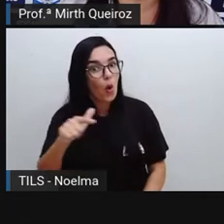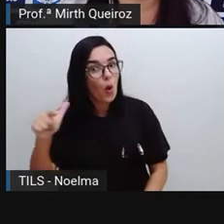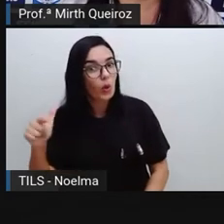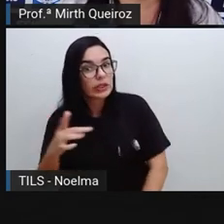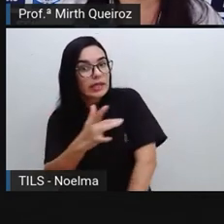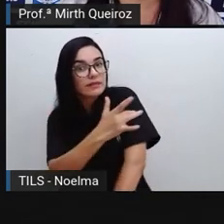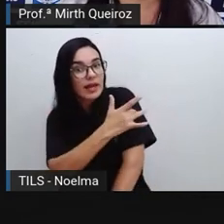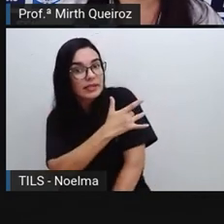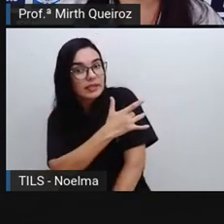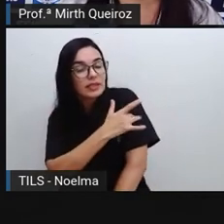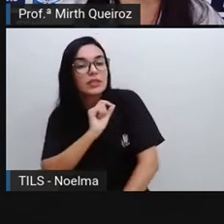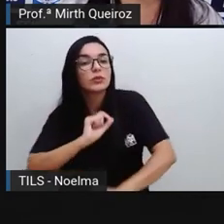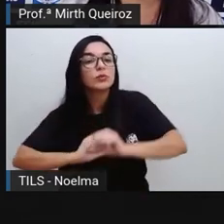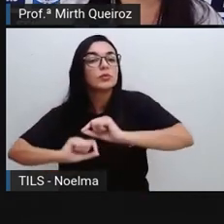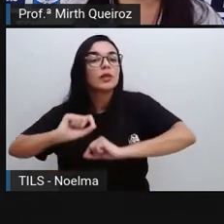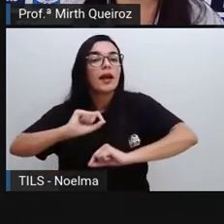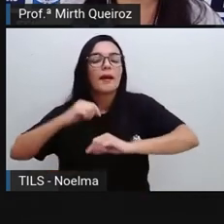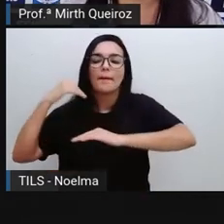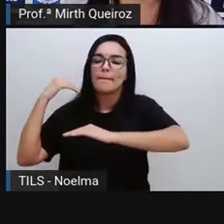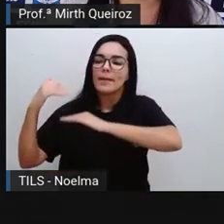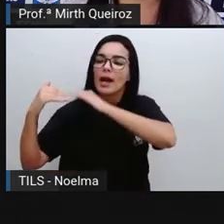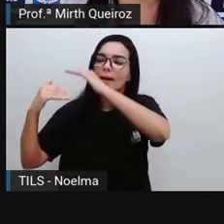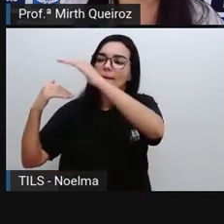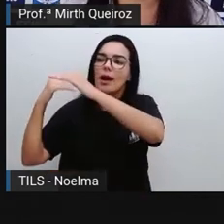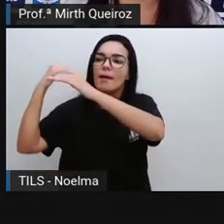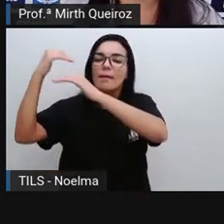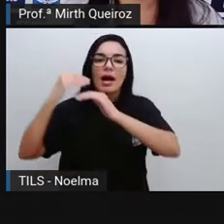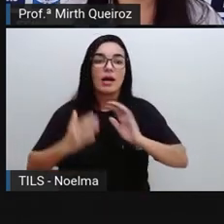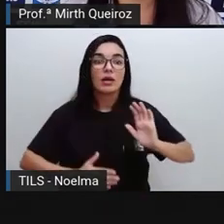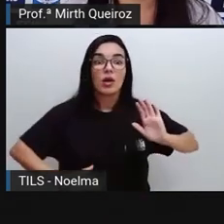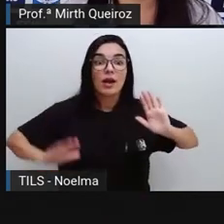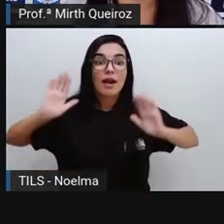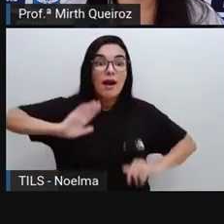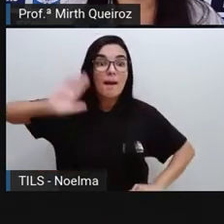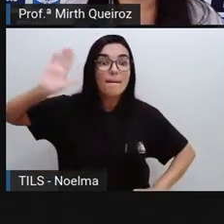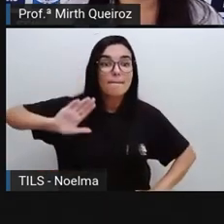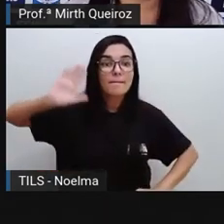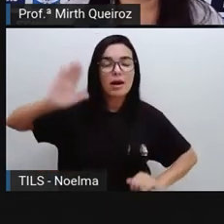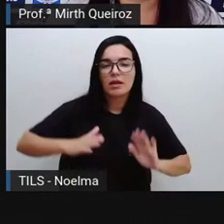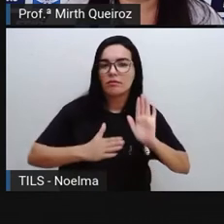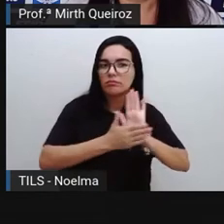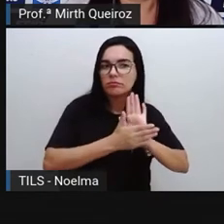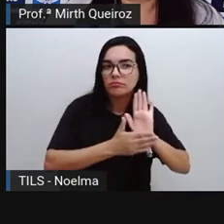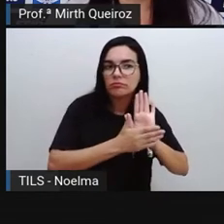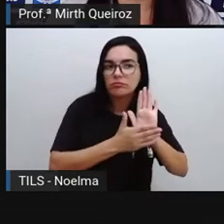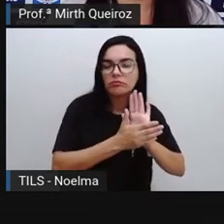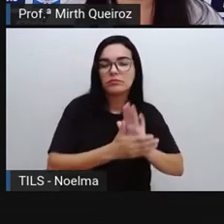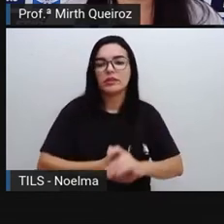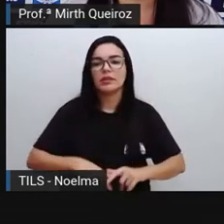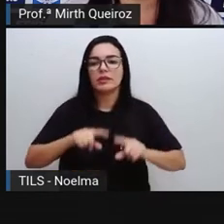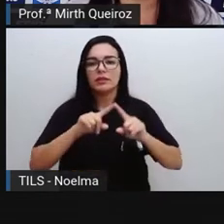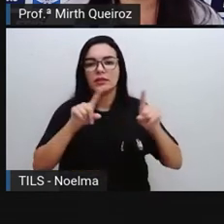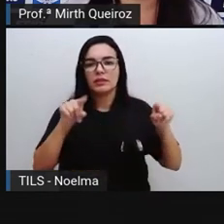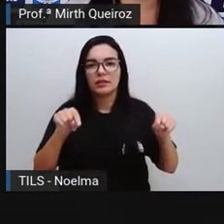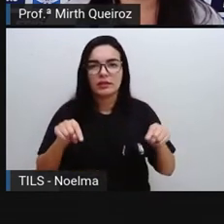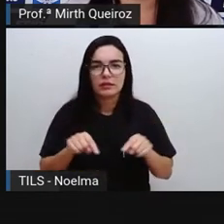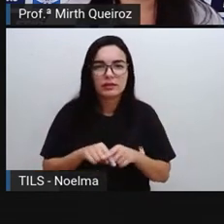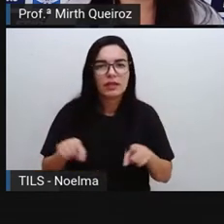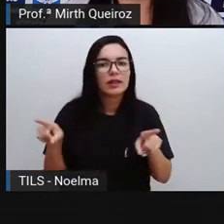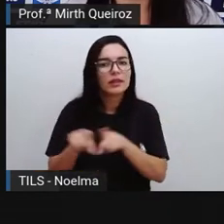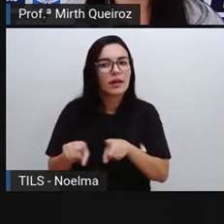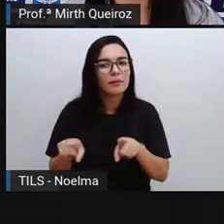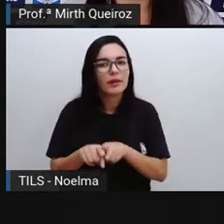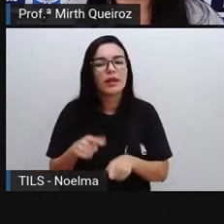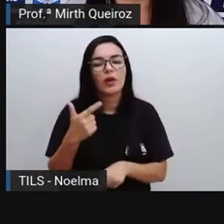ainda que são de campanhas de vacinação que vão surgindo conforme e vão sendo indicados também pra diferentes